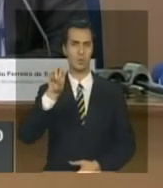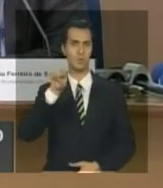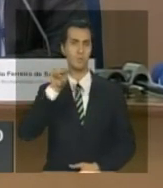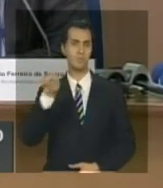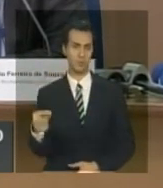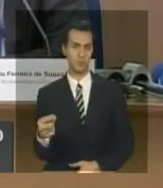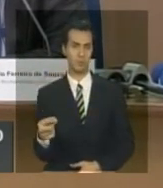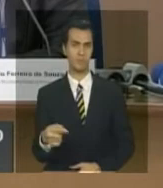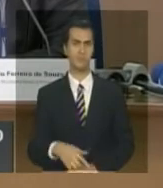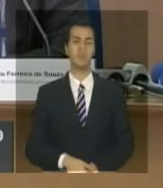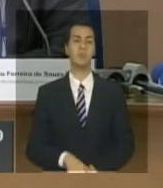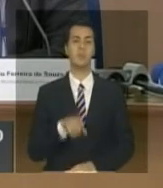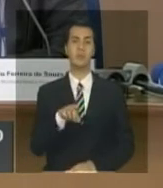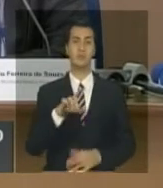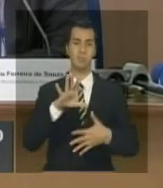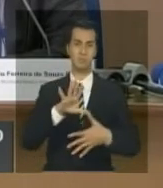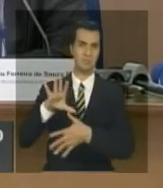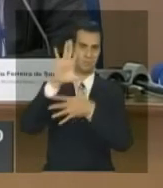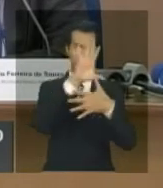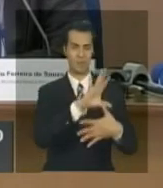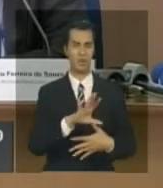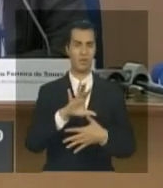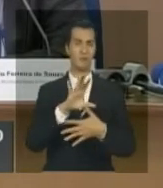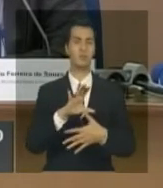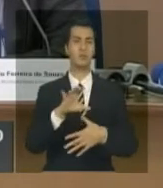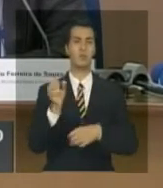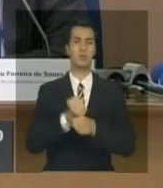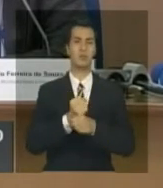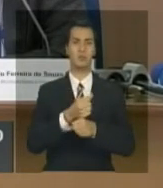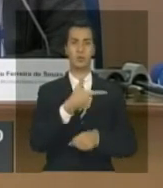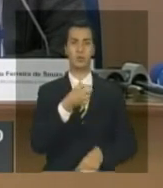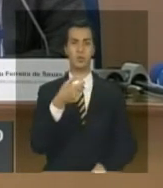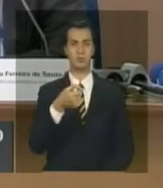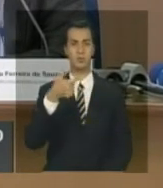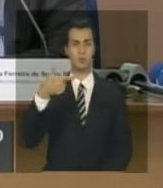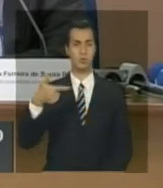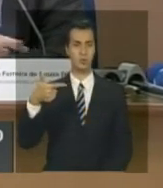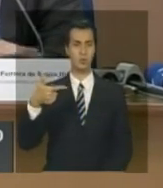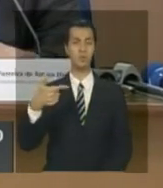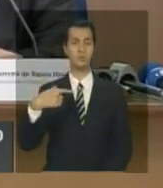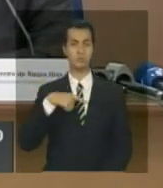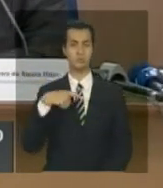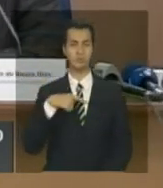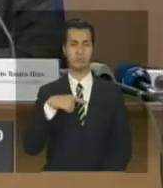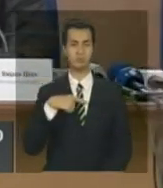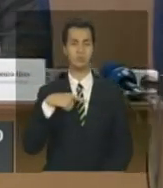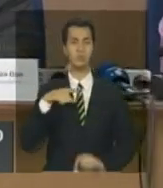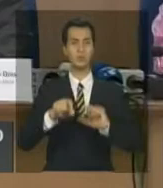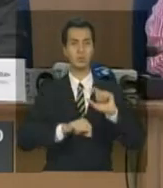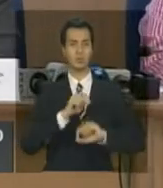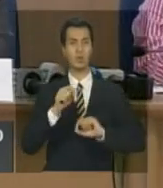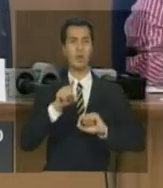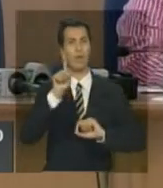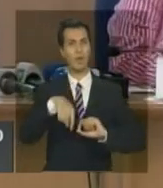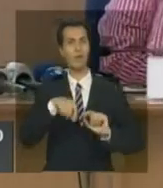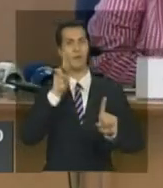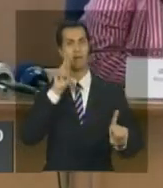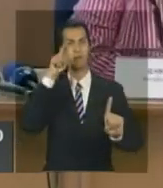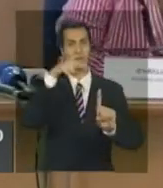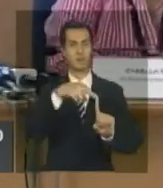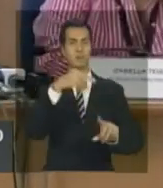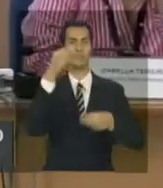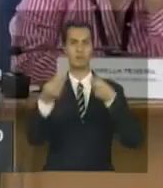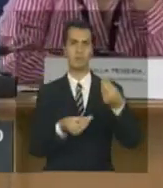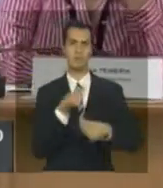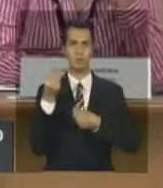que foi financiado pelo projeto ProBio, referente ao ano 2002, deu o pano de fundo, a linha de base da situação